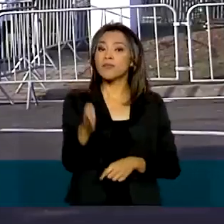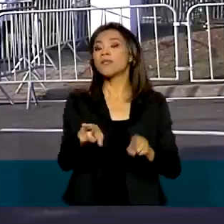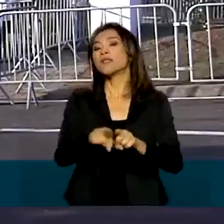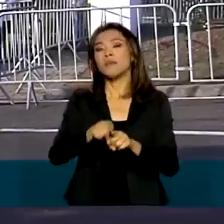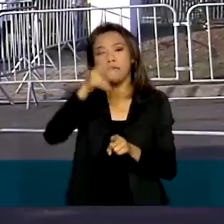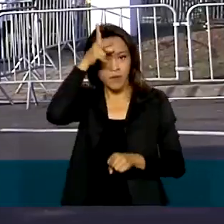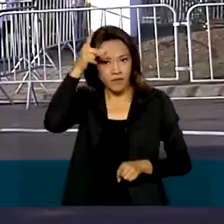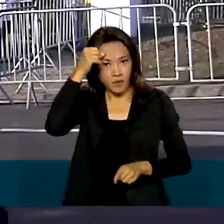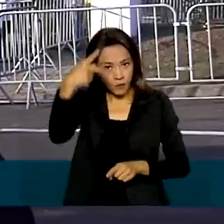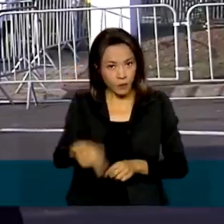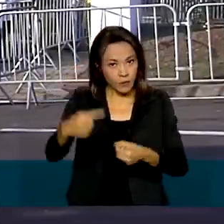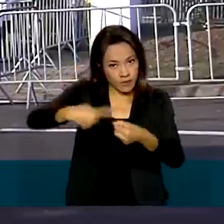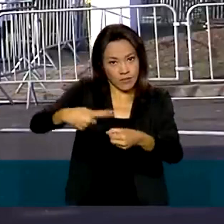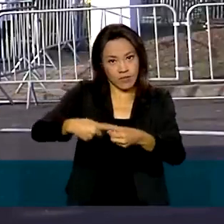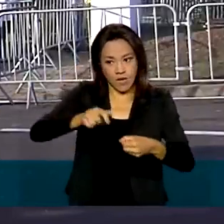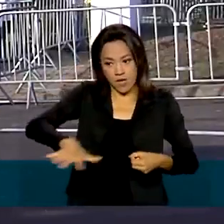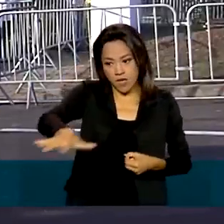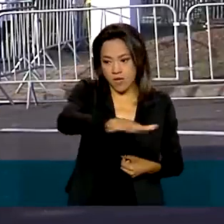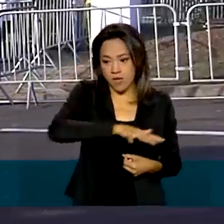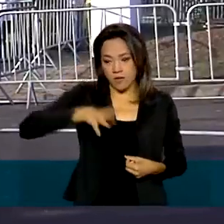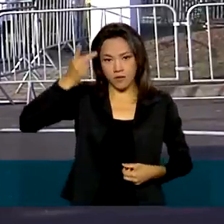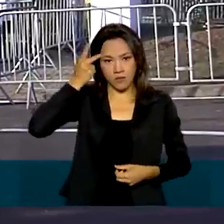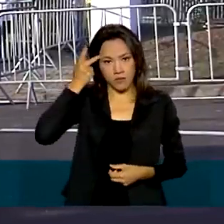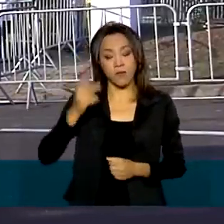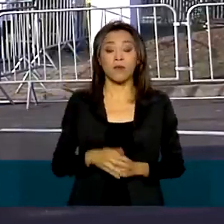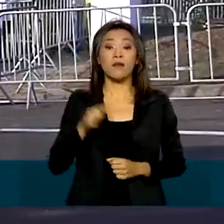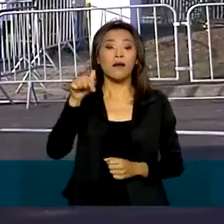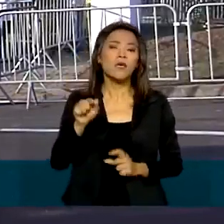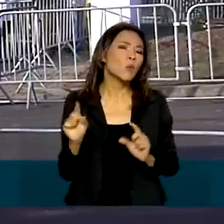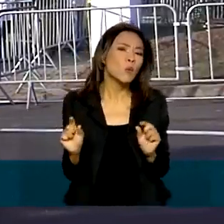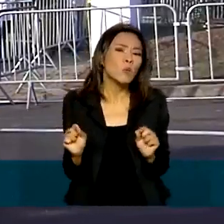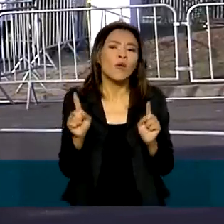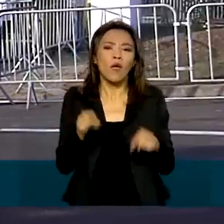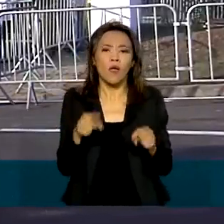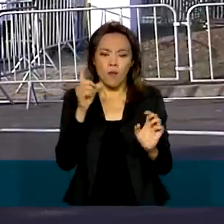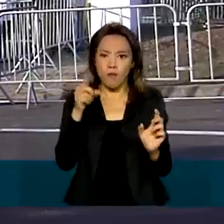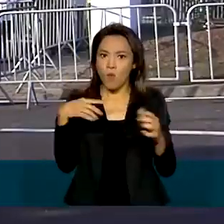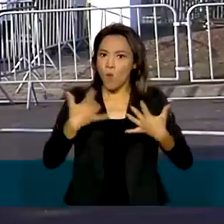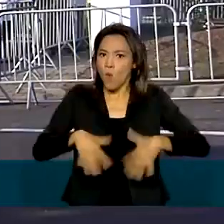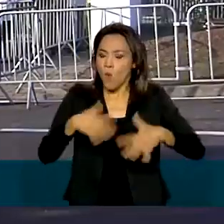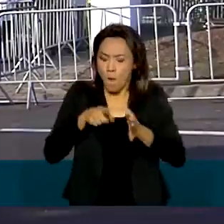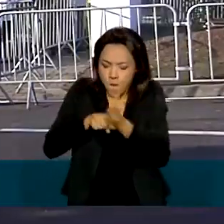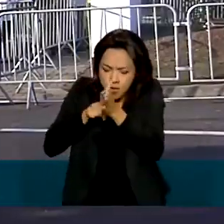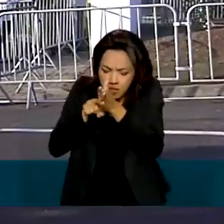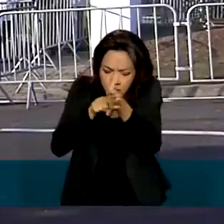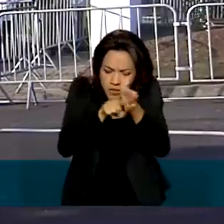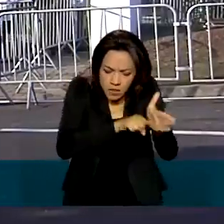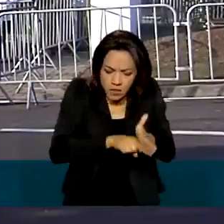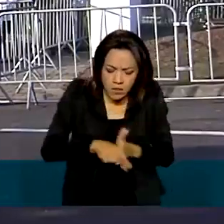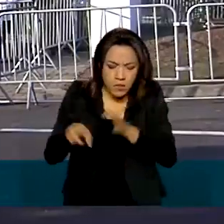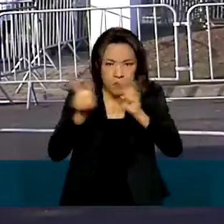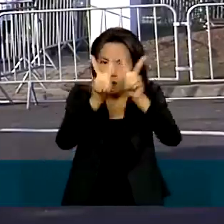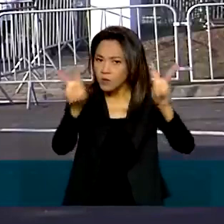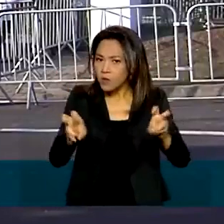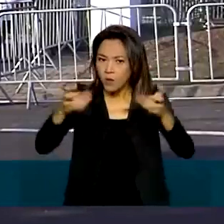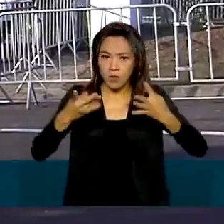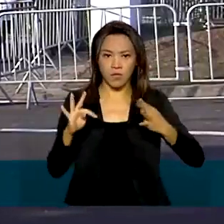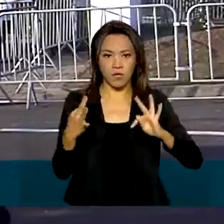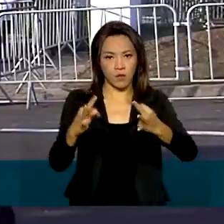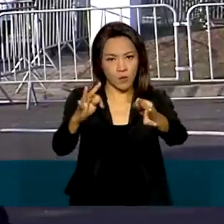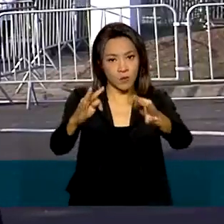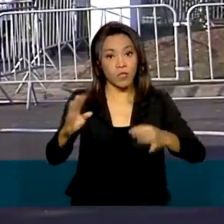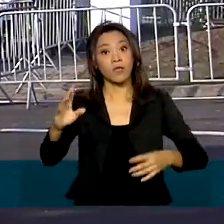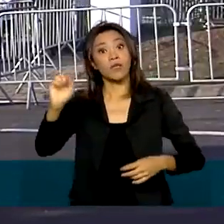Prefeitura aqui de Sorocaba. Aqui vai funcionar, na verdade, um grande laboratório de pesquisas em tecnologia. E mais